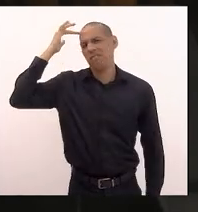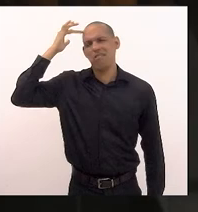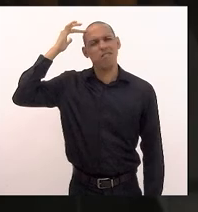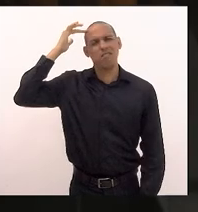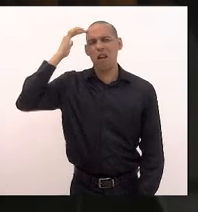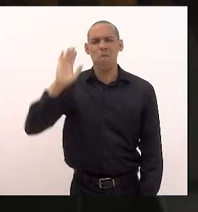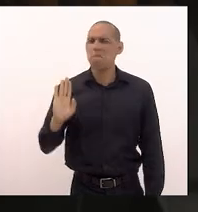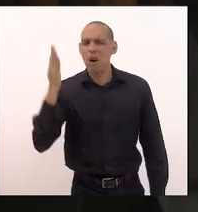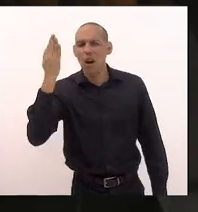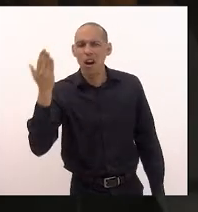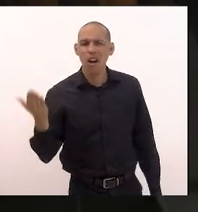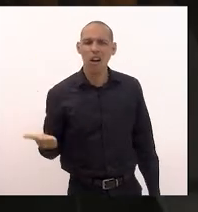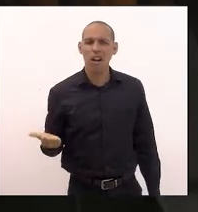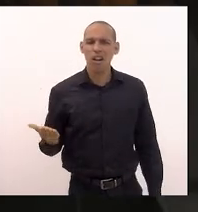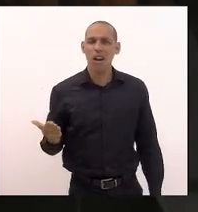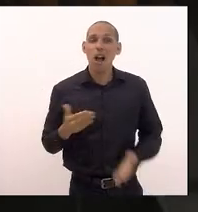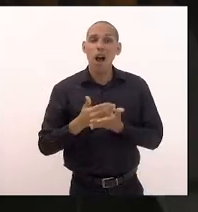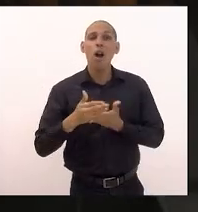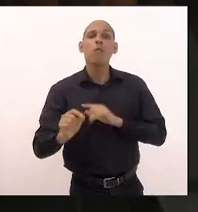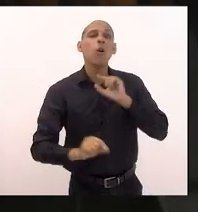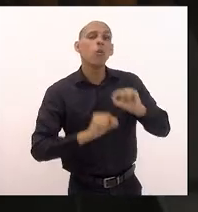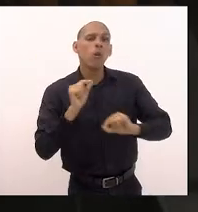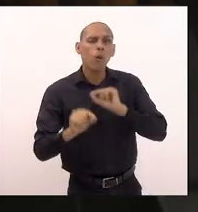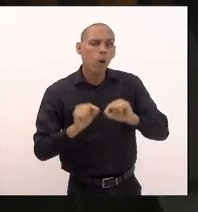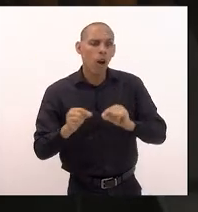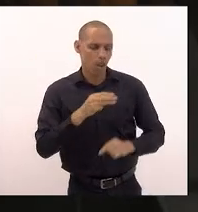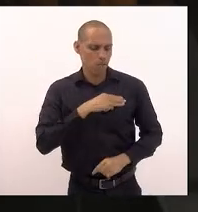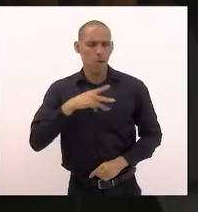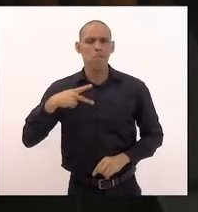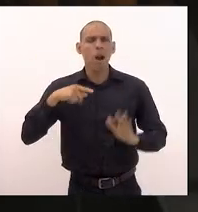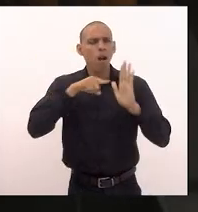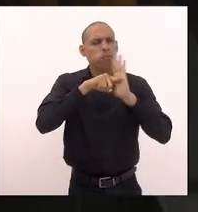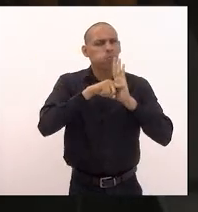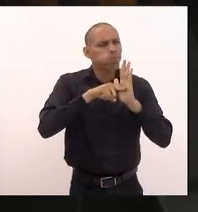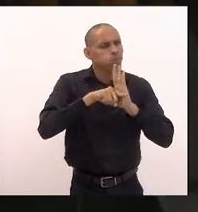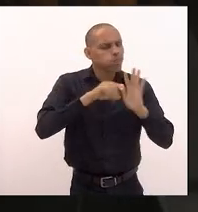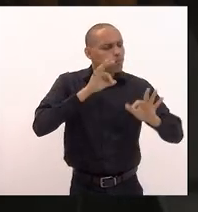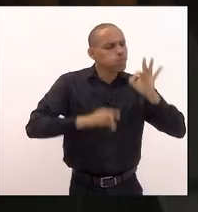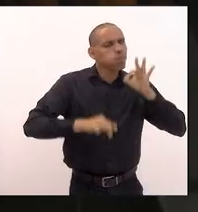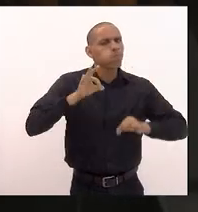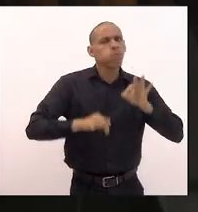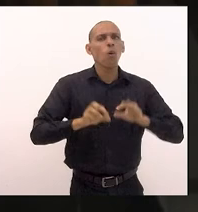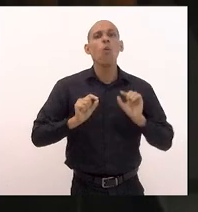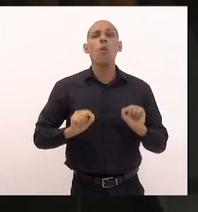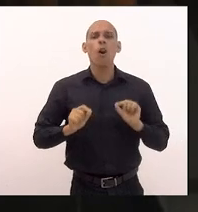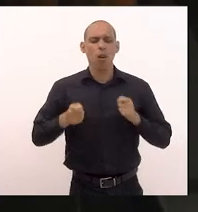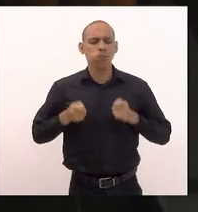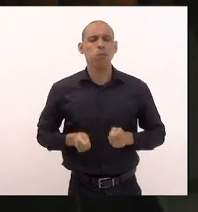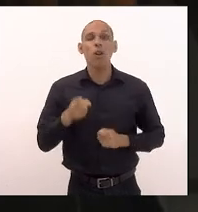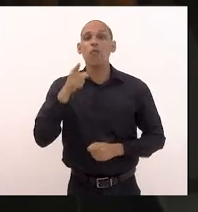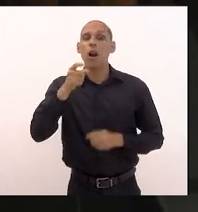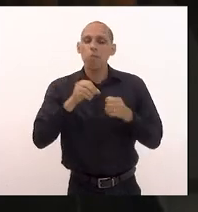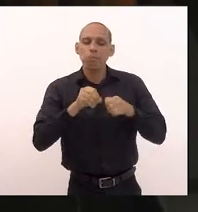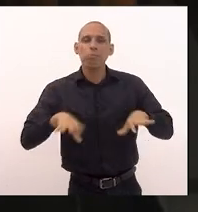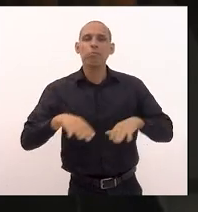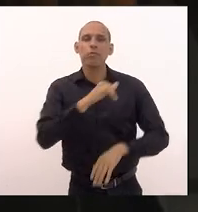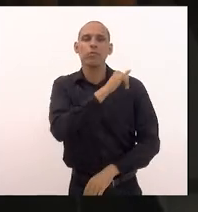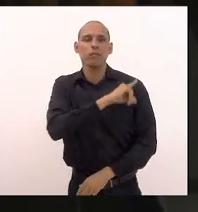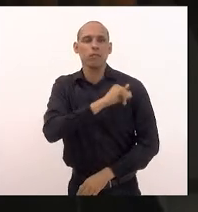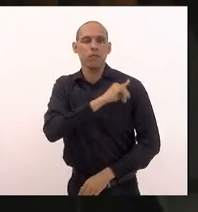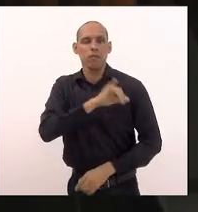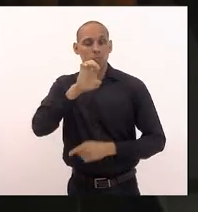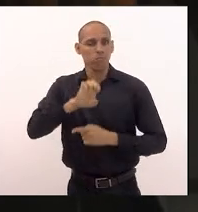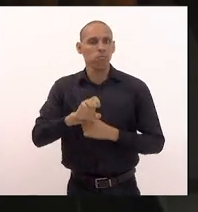fazendo com que o ministério público apure com muito rigor o prejuízo que o senhor trouxe ao estado do Rio de